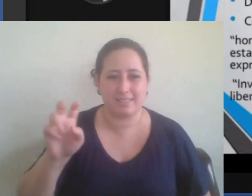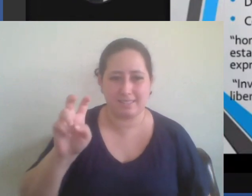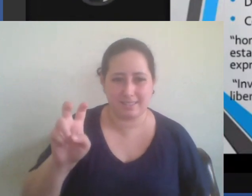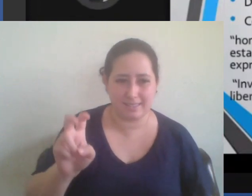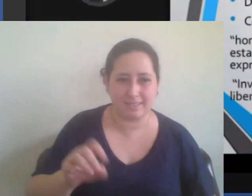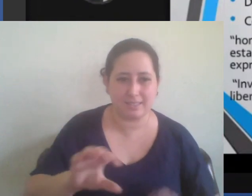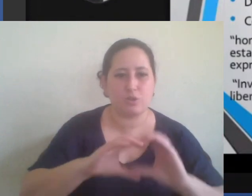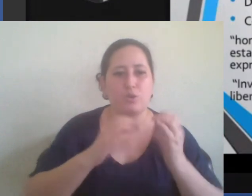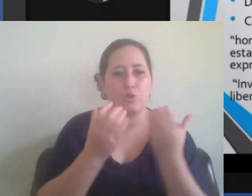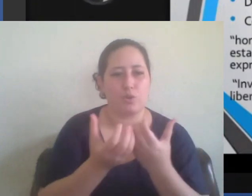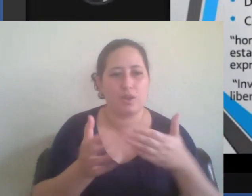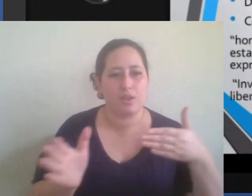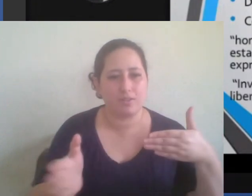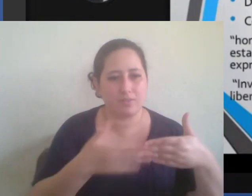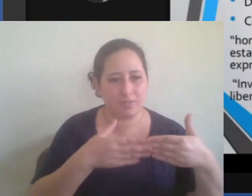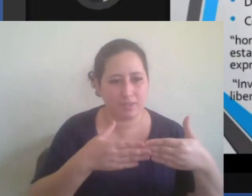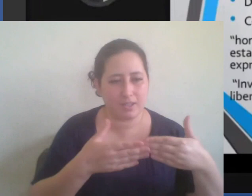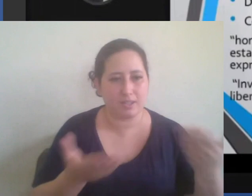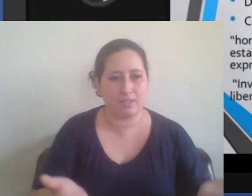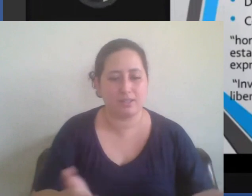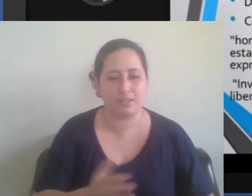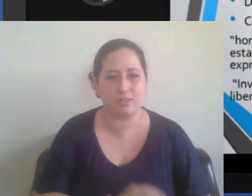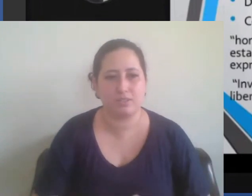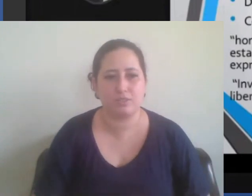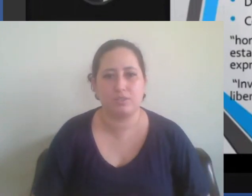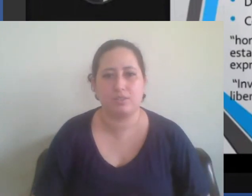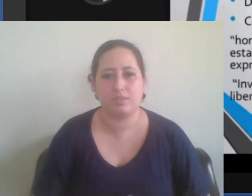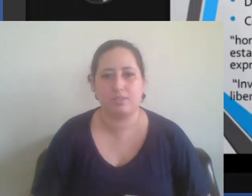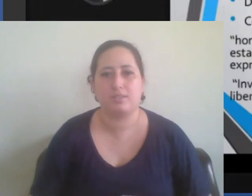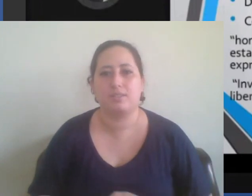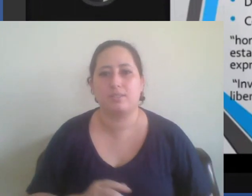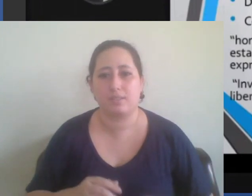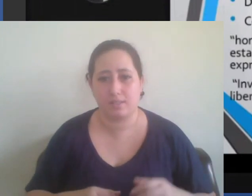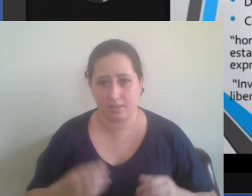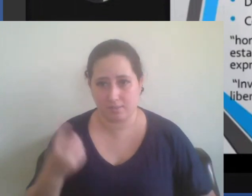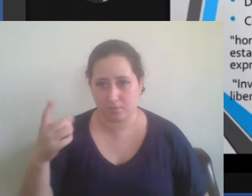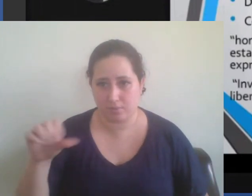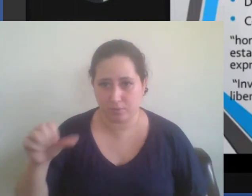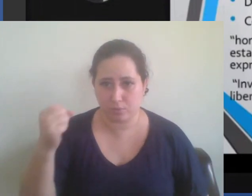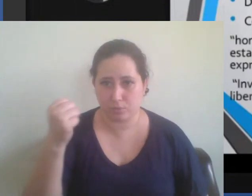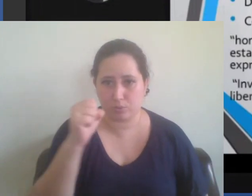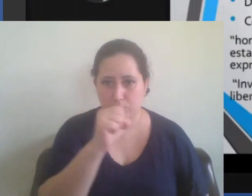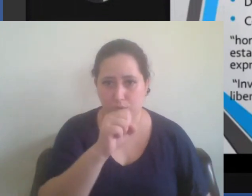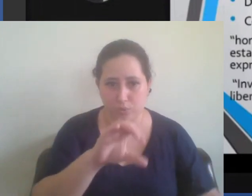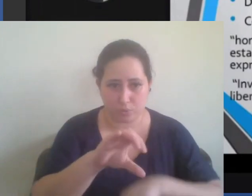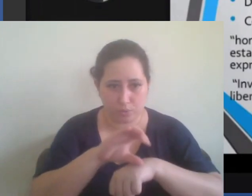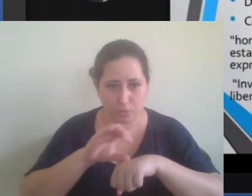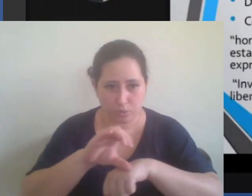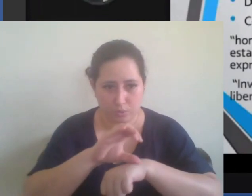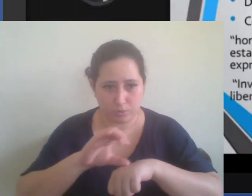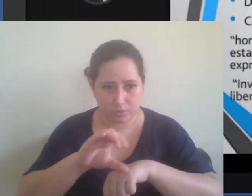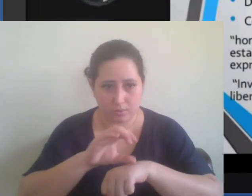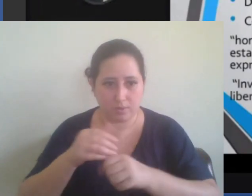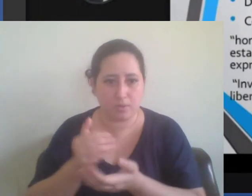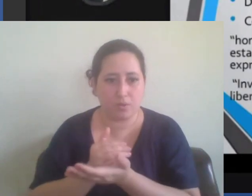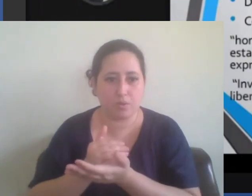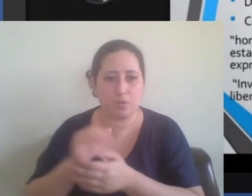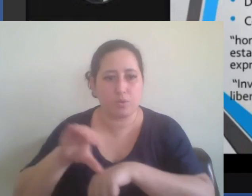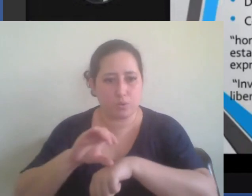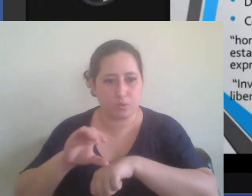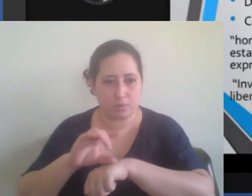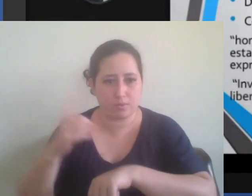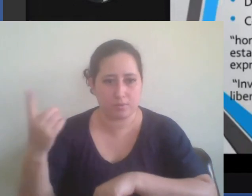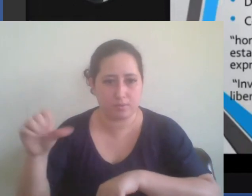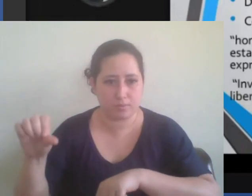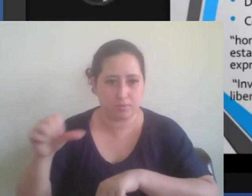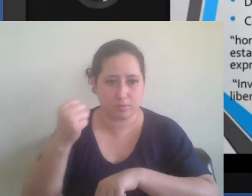congresso etc é a partir da constituição de 88 que nós temos uma